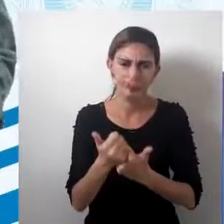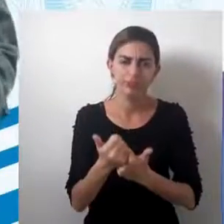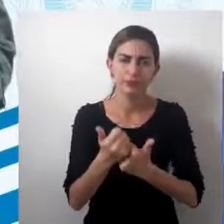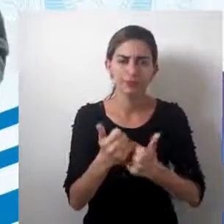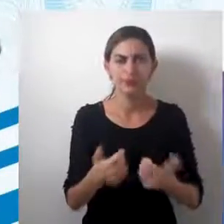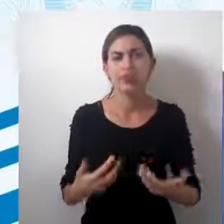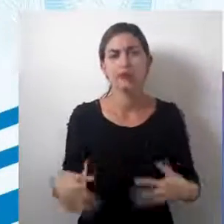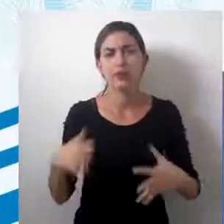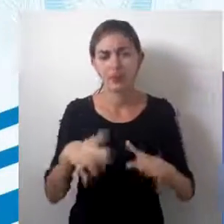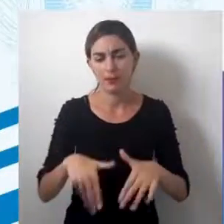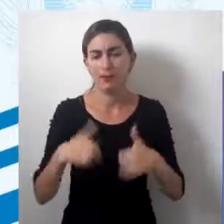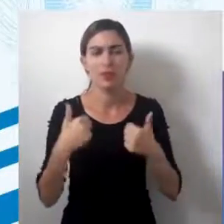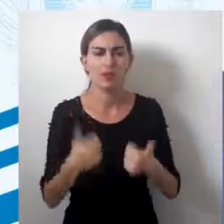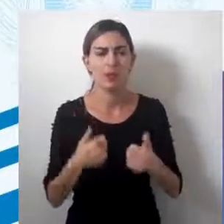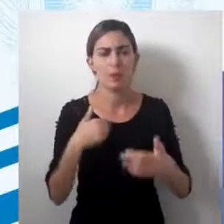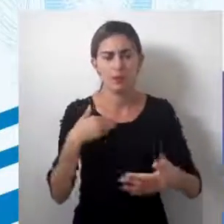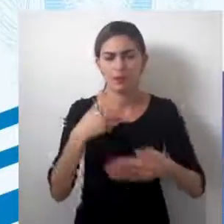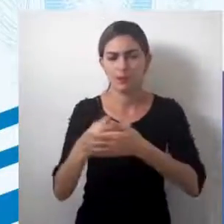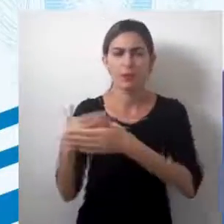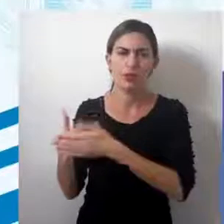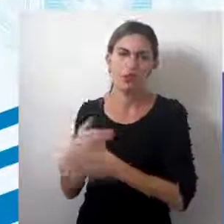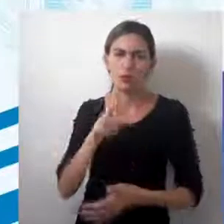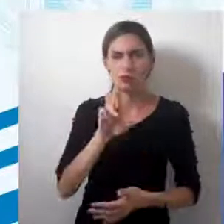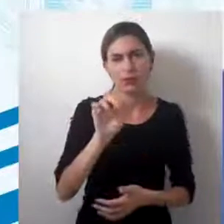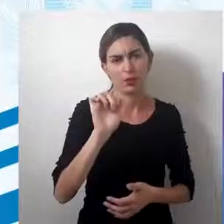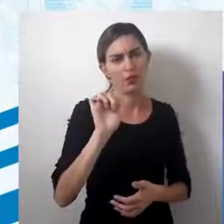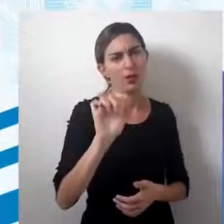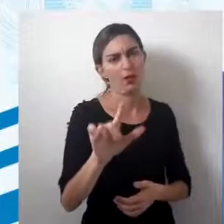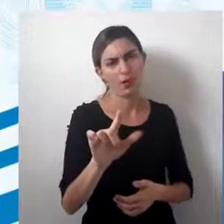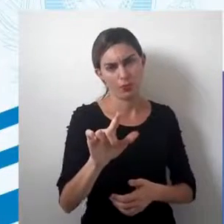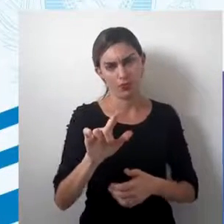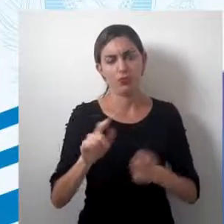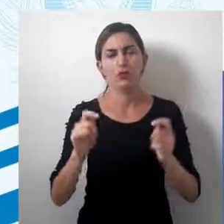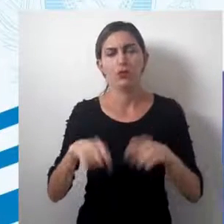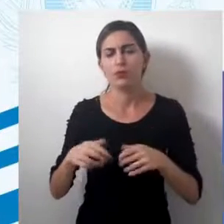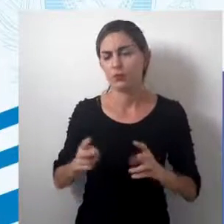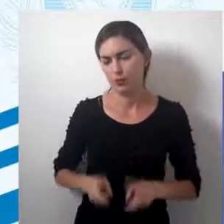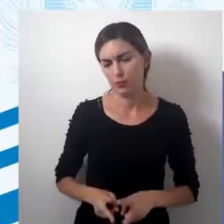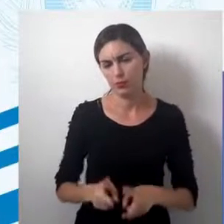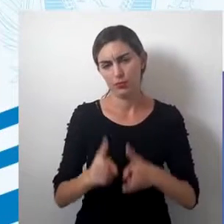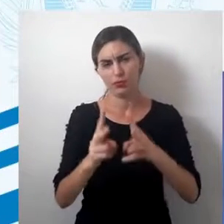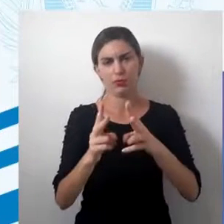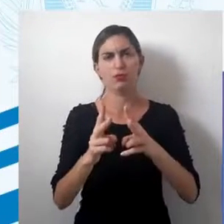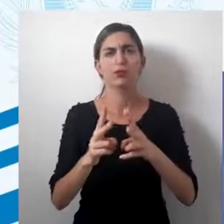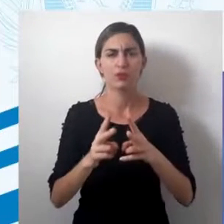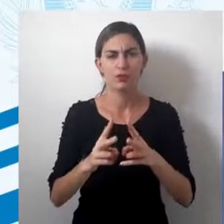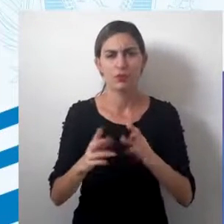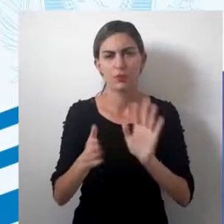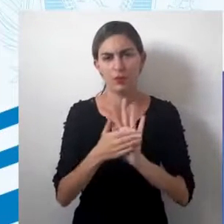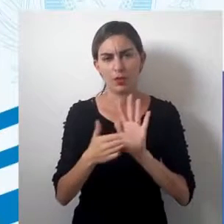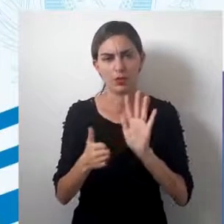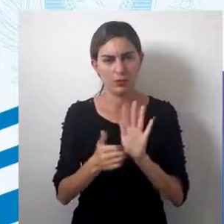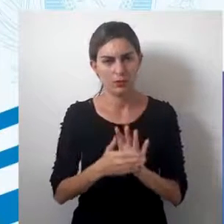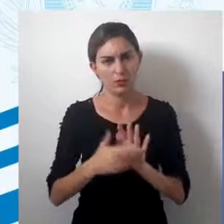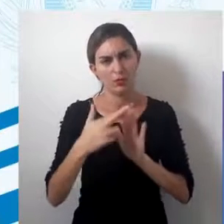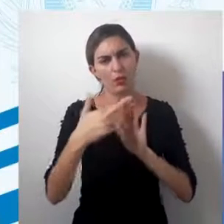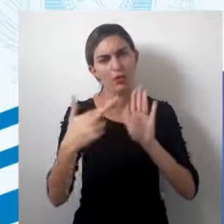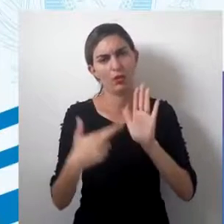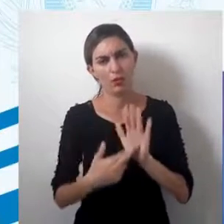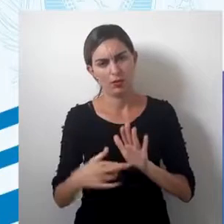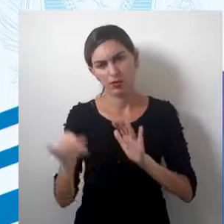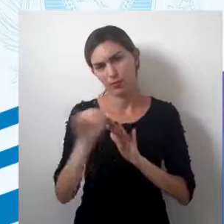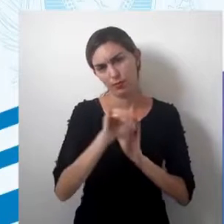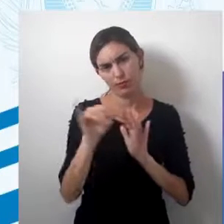da forma mais próxima do real possível. Então, seguindo convenções ou padrões, regras